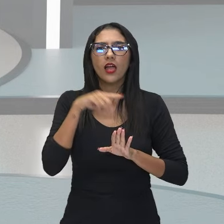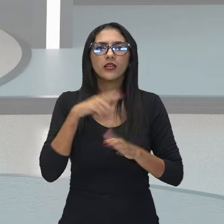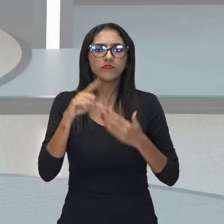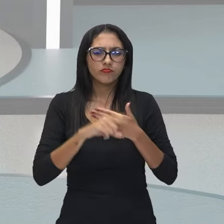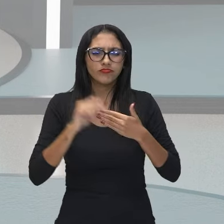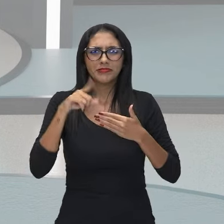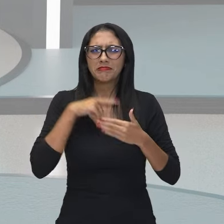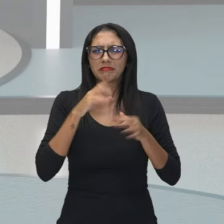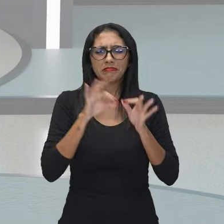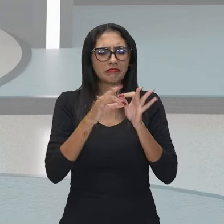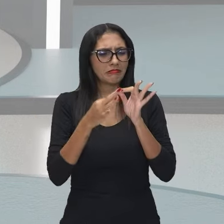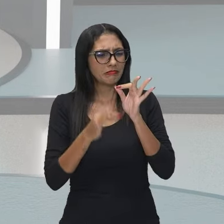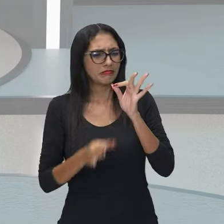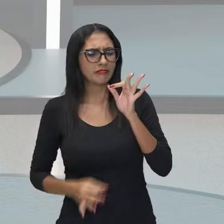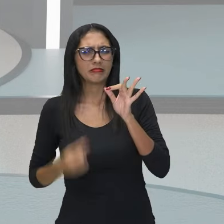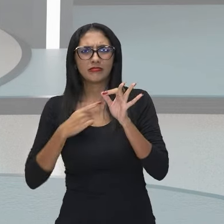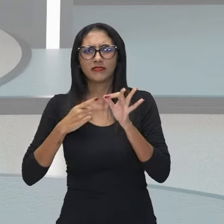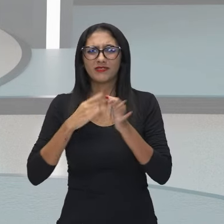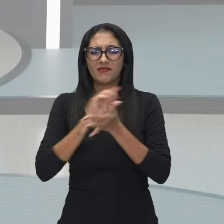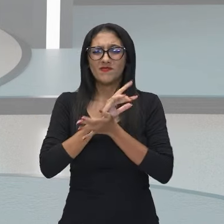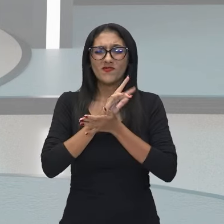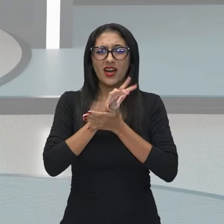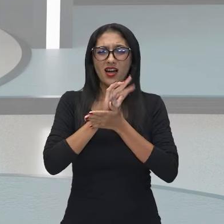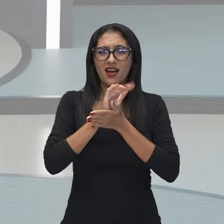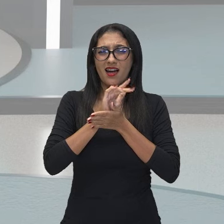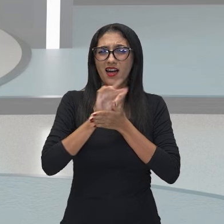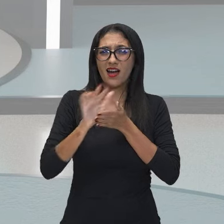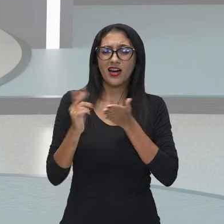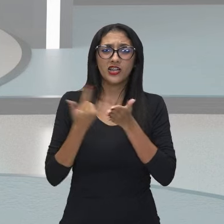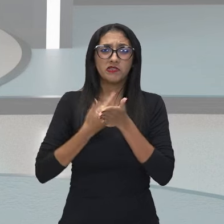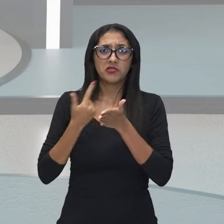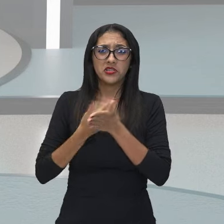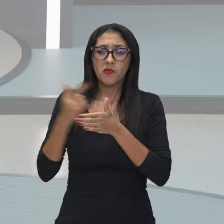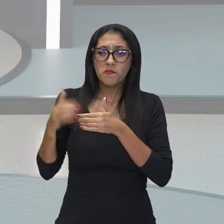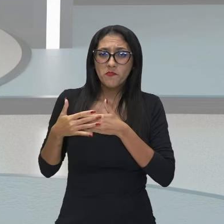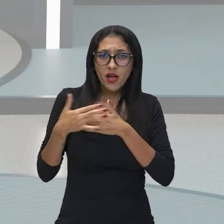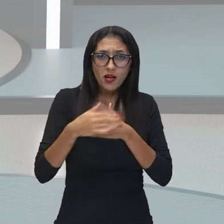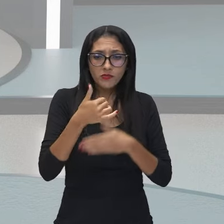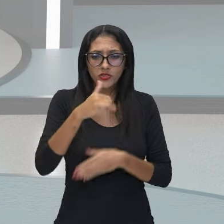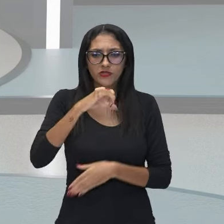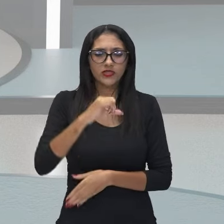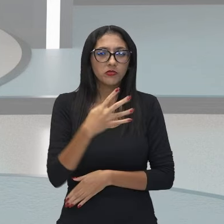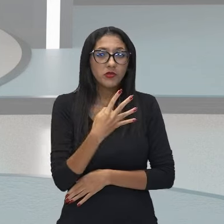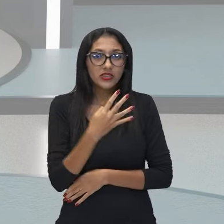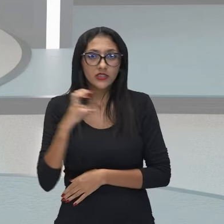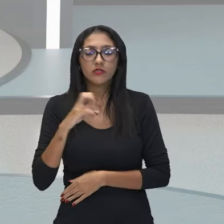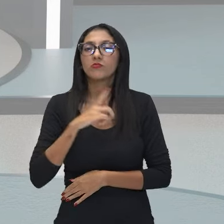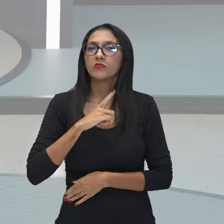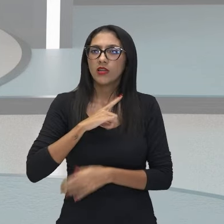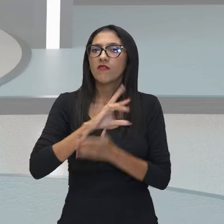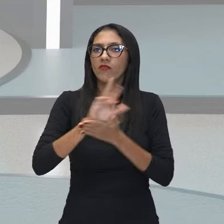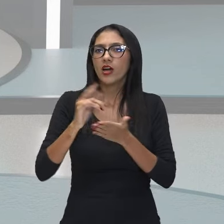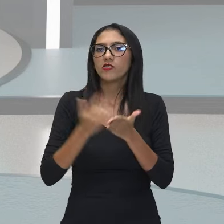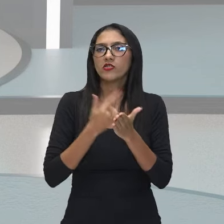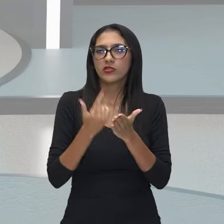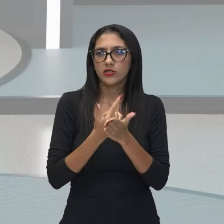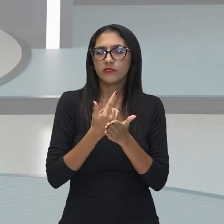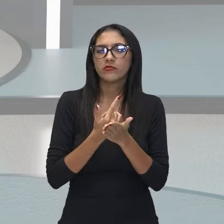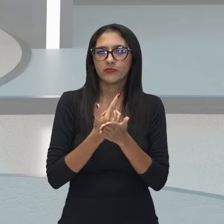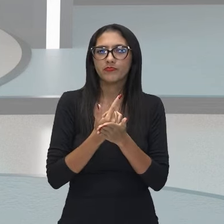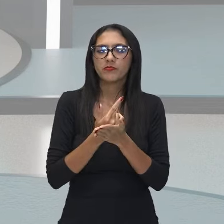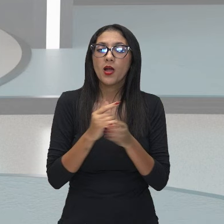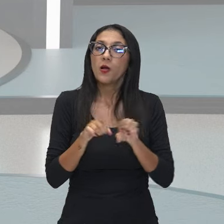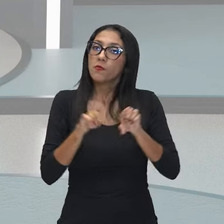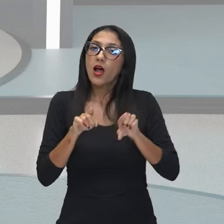extensa. Há livros de publicação dele até 1945, que foi o ano de sua morte. Mas aqui, nós